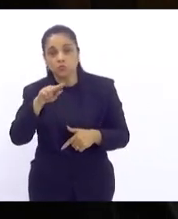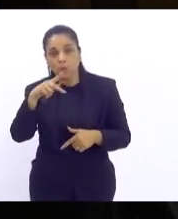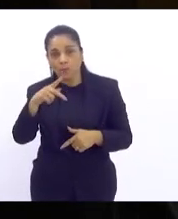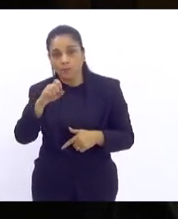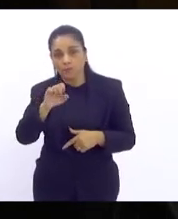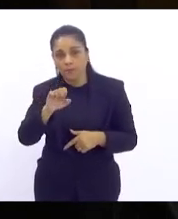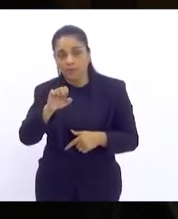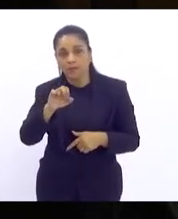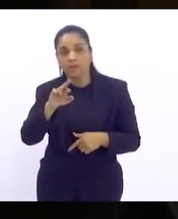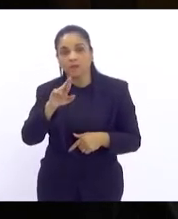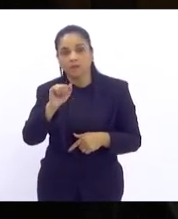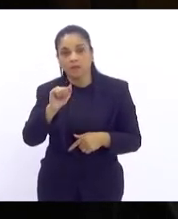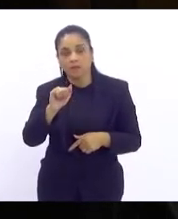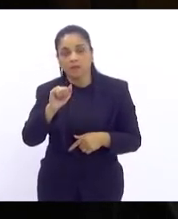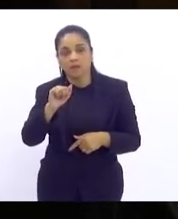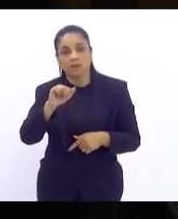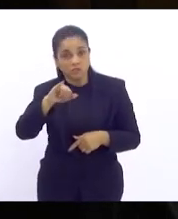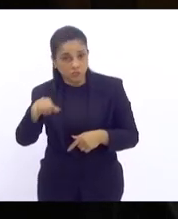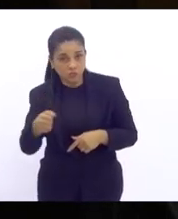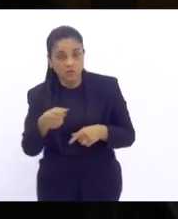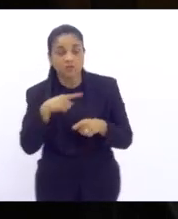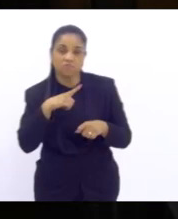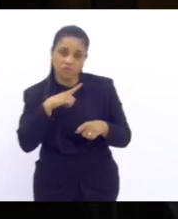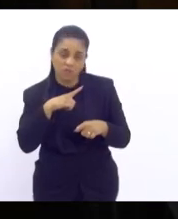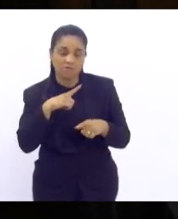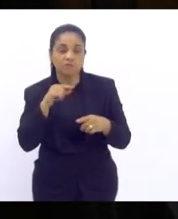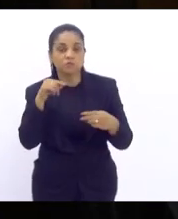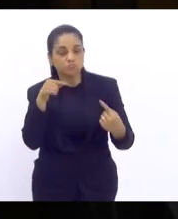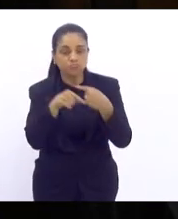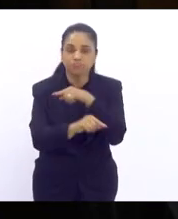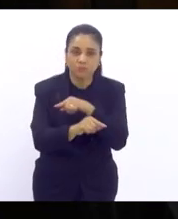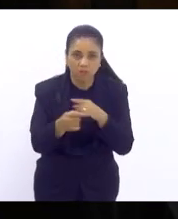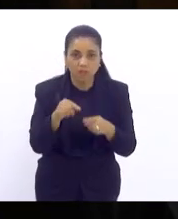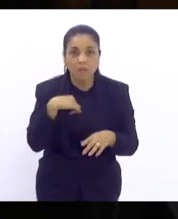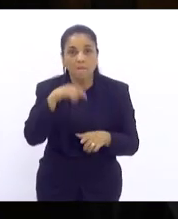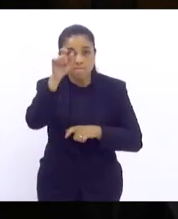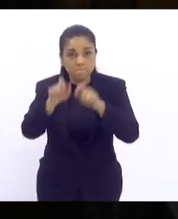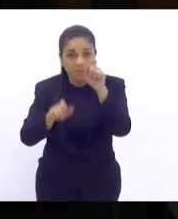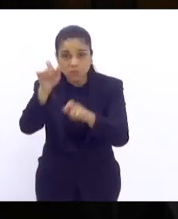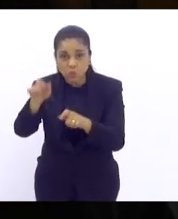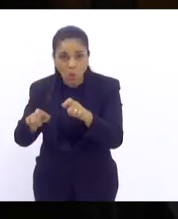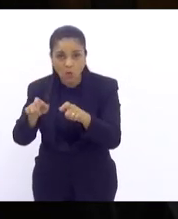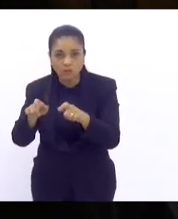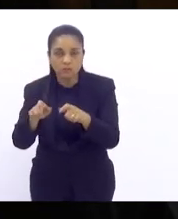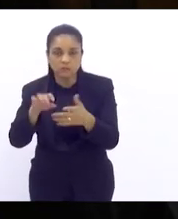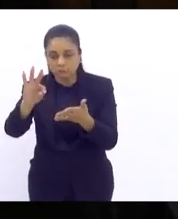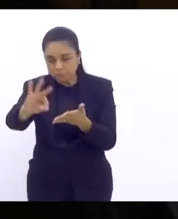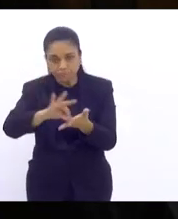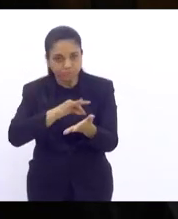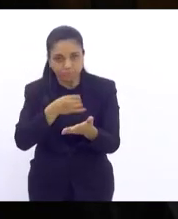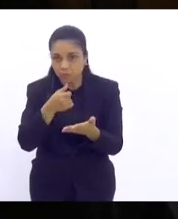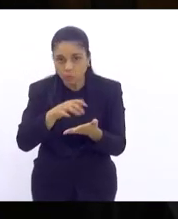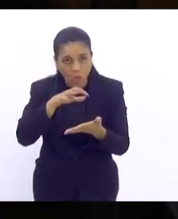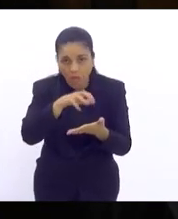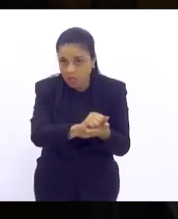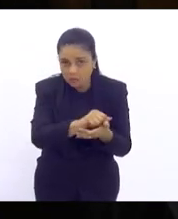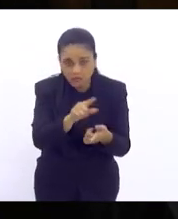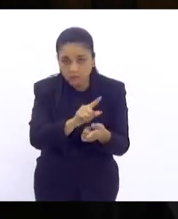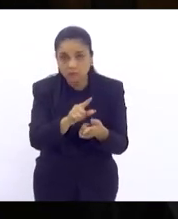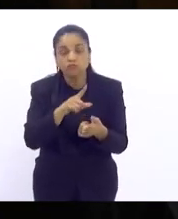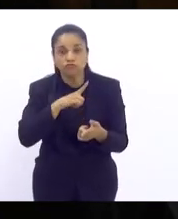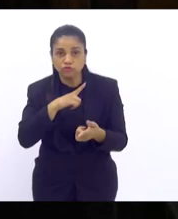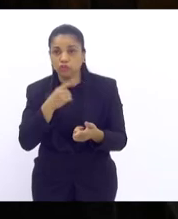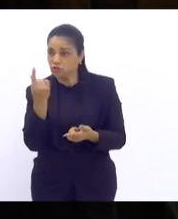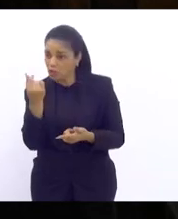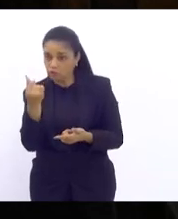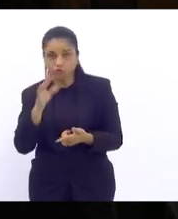teve distorções absurdas por exemplo pessoas que não estavam habilitadas a receber pessoas com dinheiro